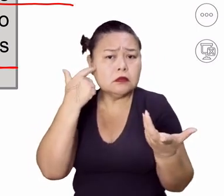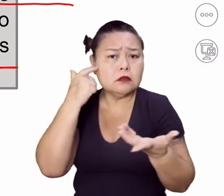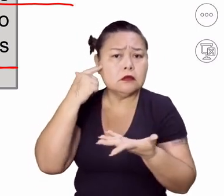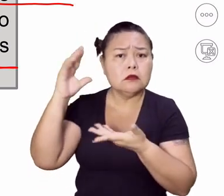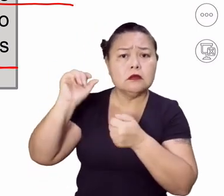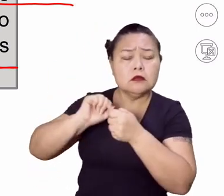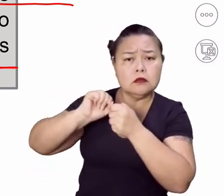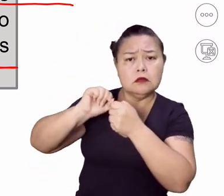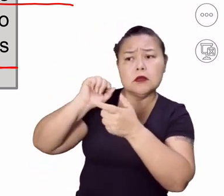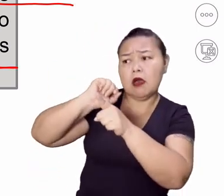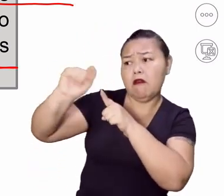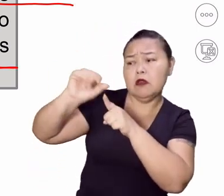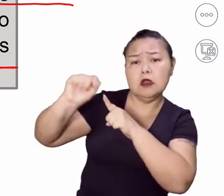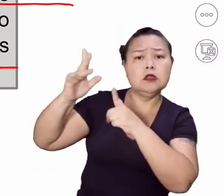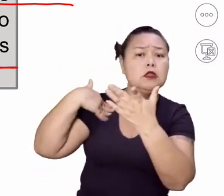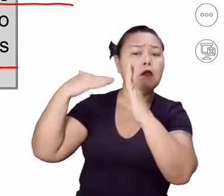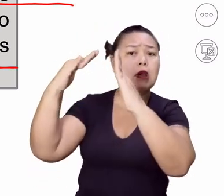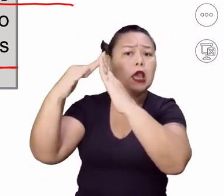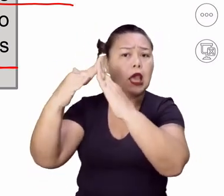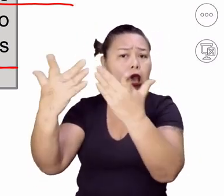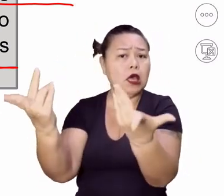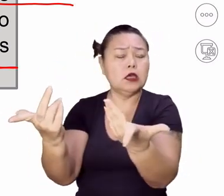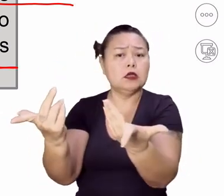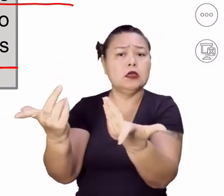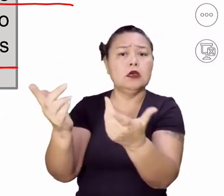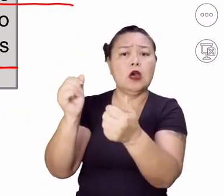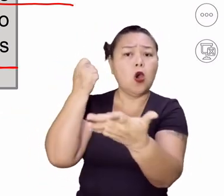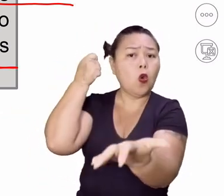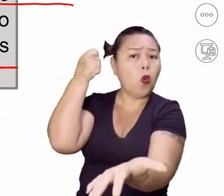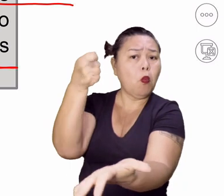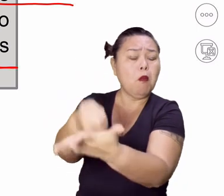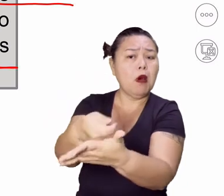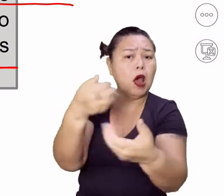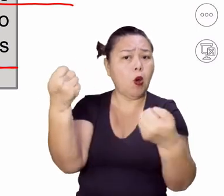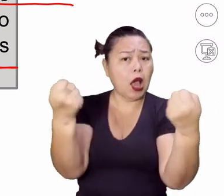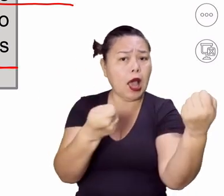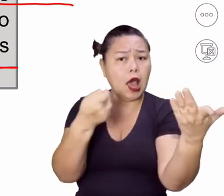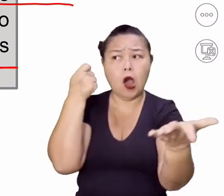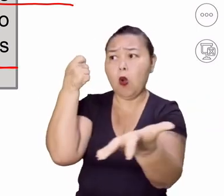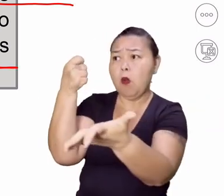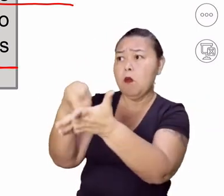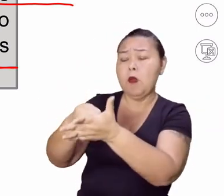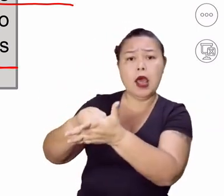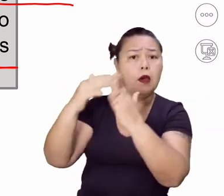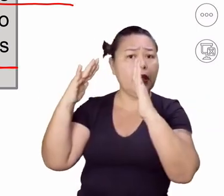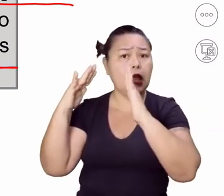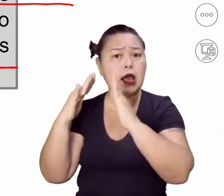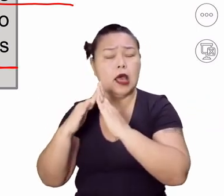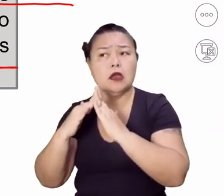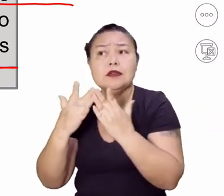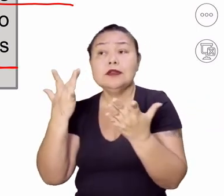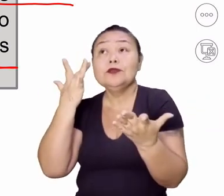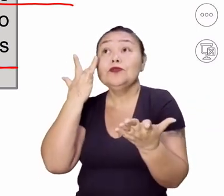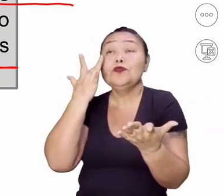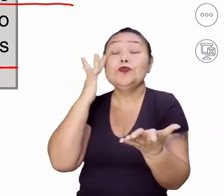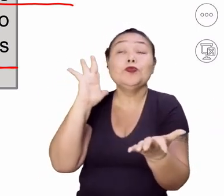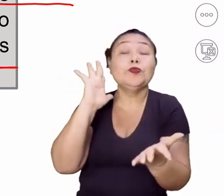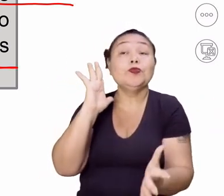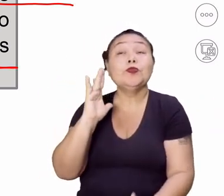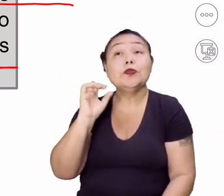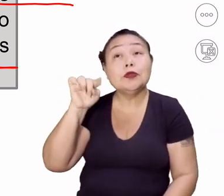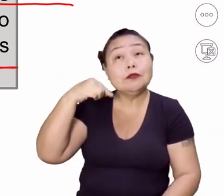financiar um imóvel, uma casa. Você pode pensar em comprar um carro quando você não tem certeza do que vai ser o amanhã.